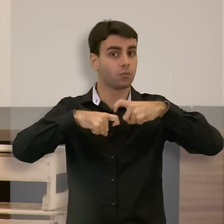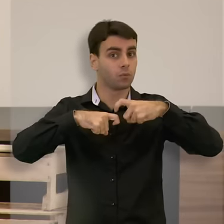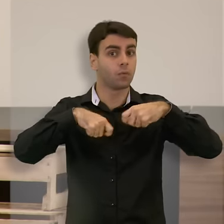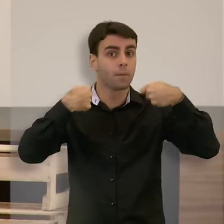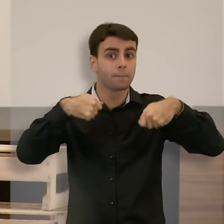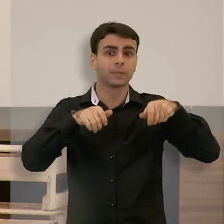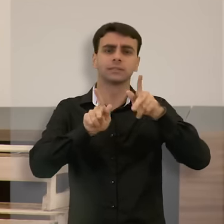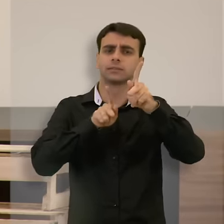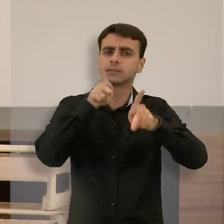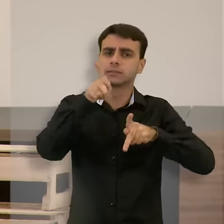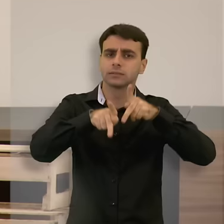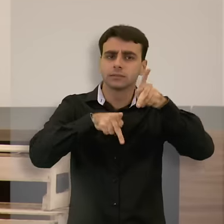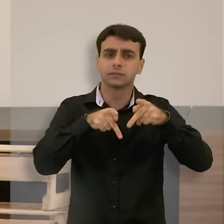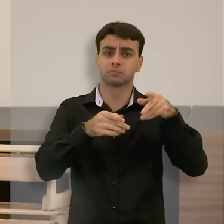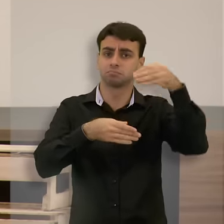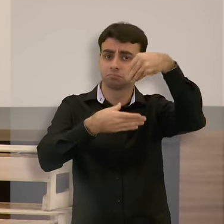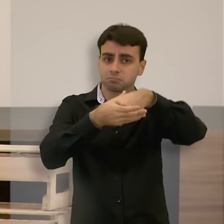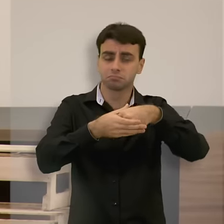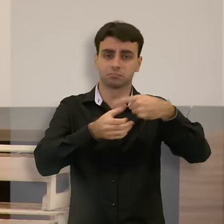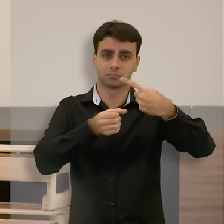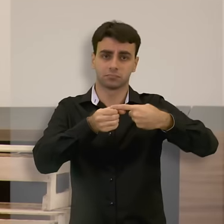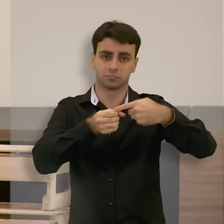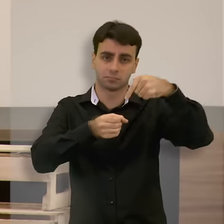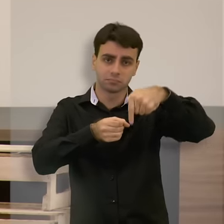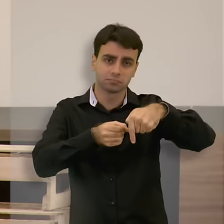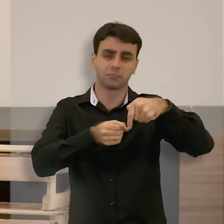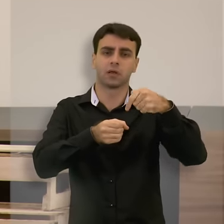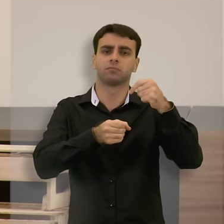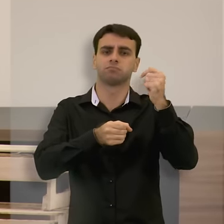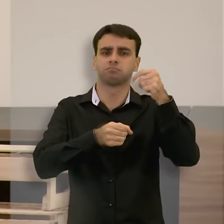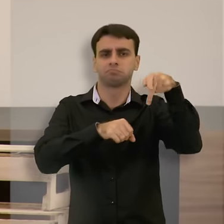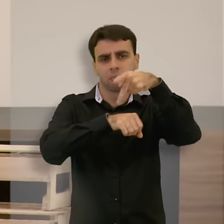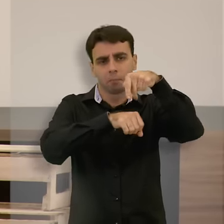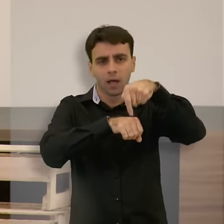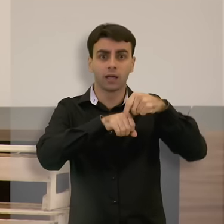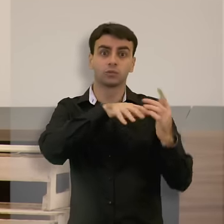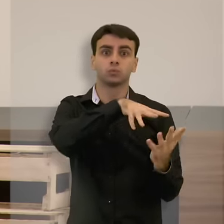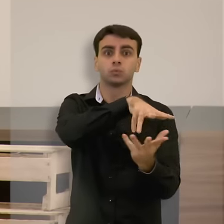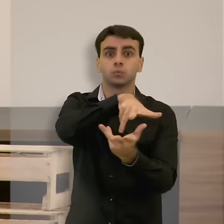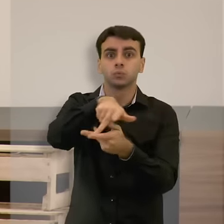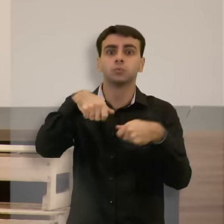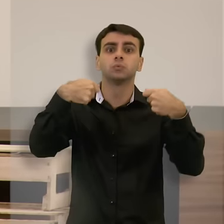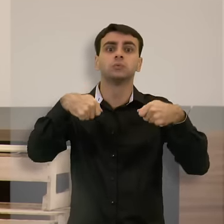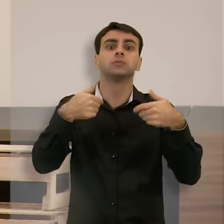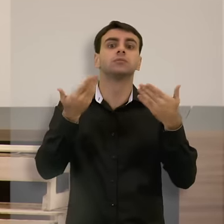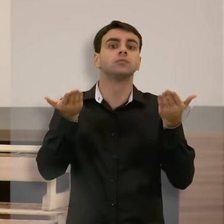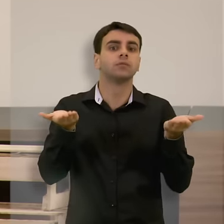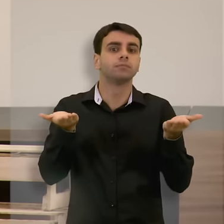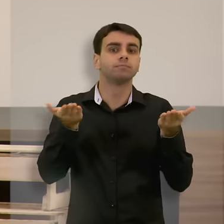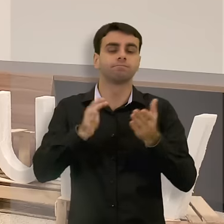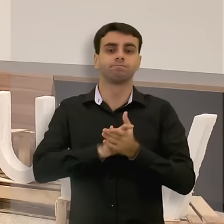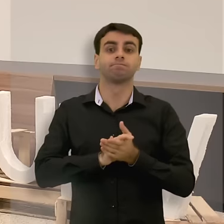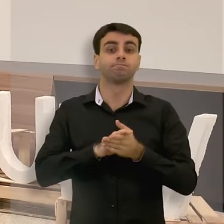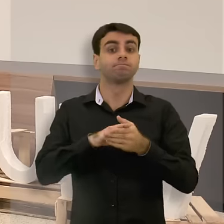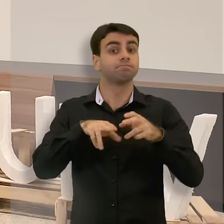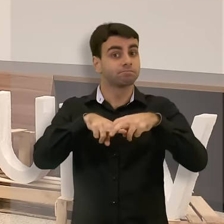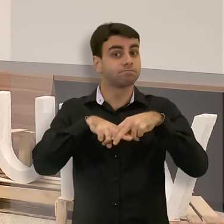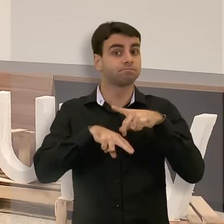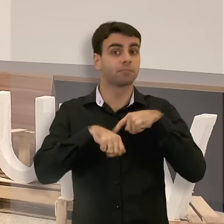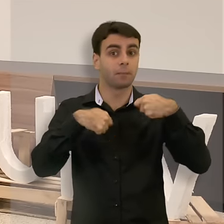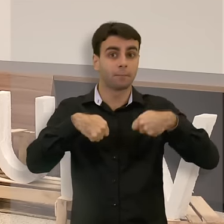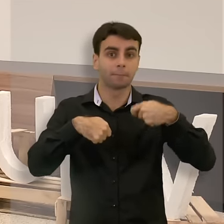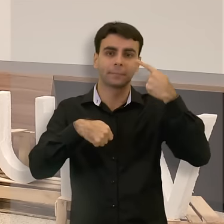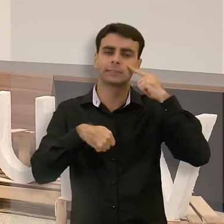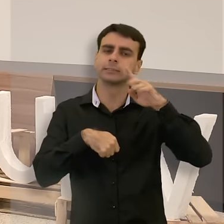a população aqui dessa cidade, desse país e do mundo precisam? Para isso, a gente